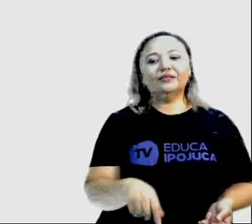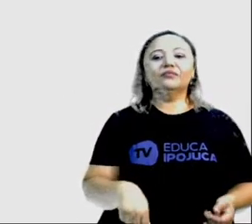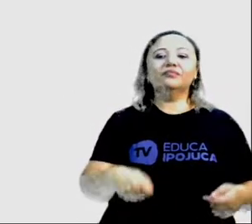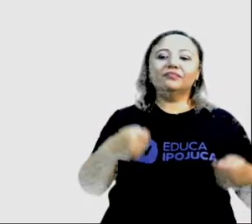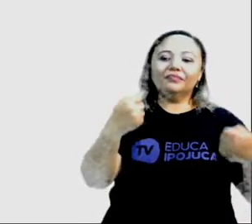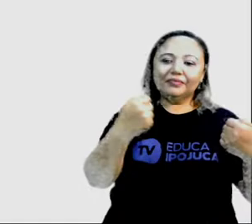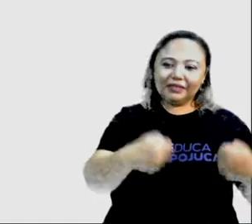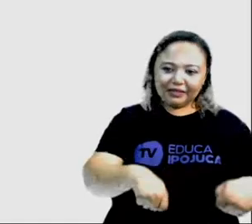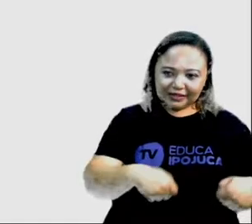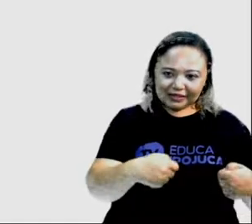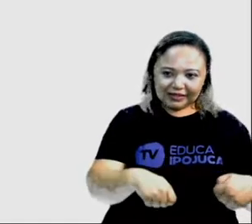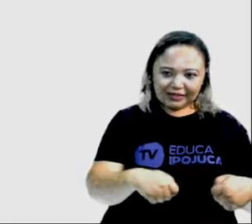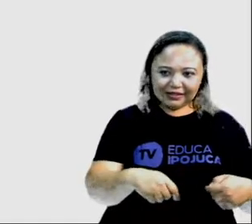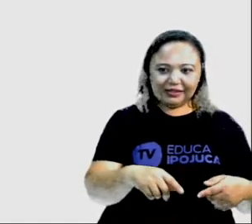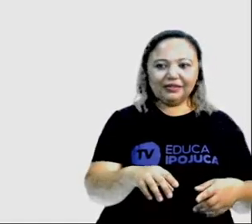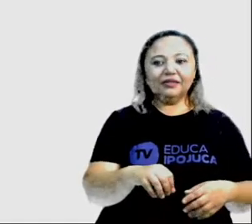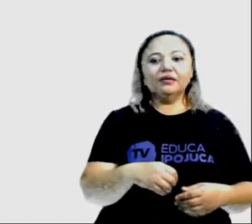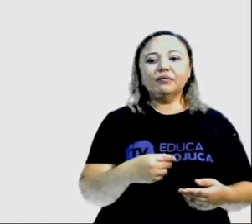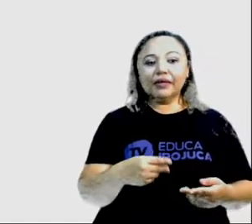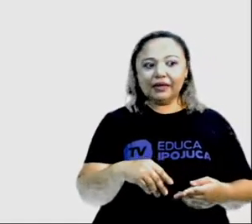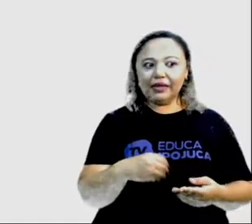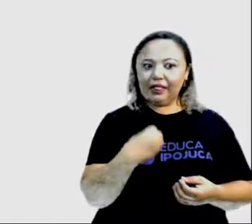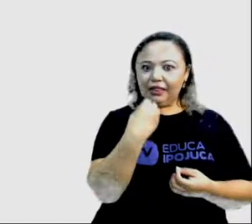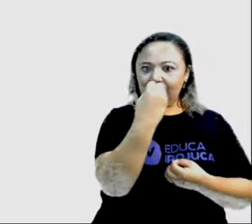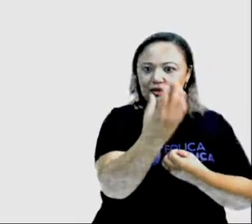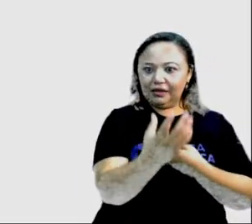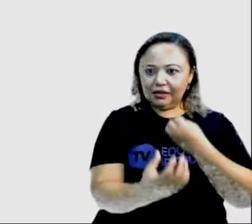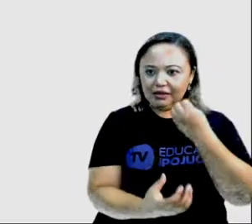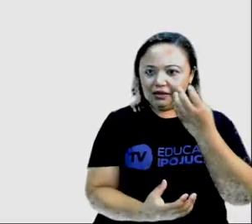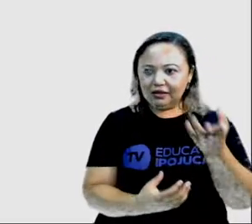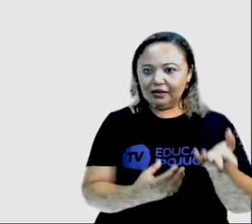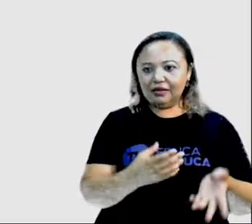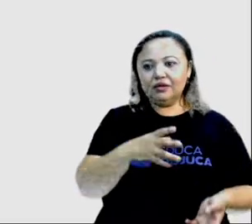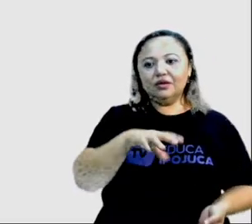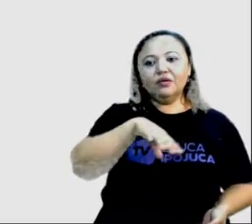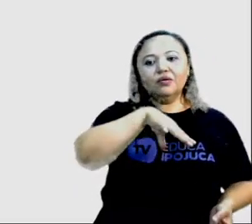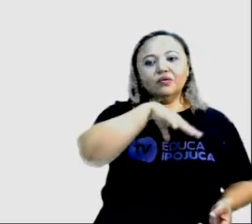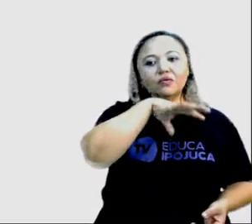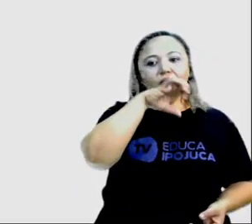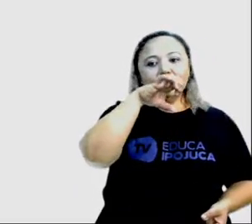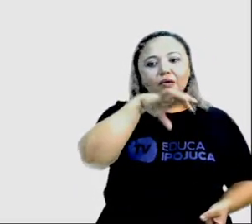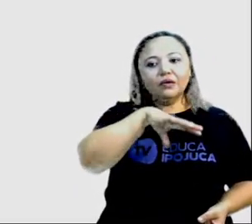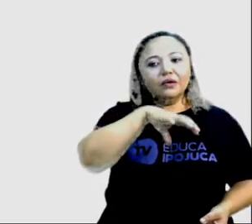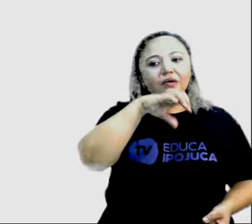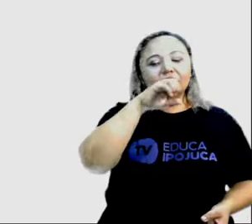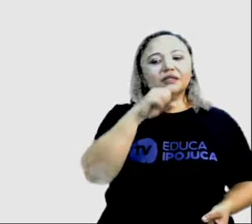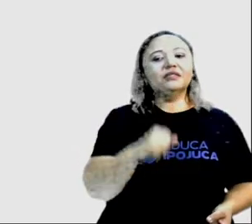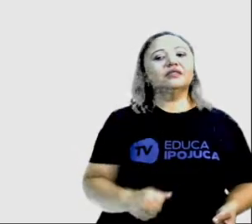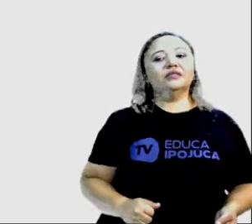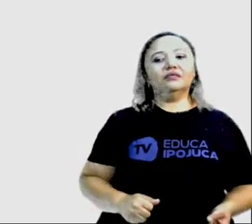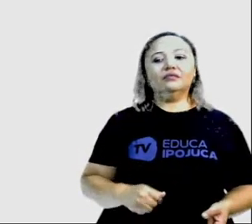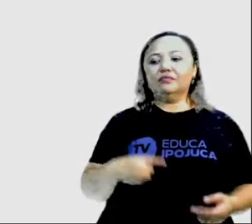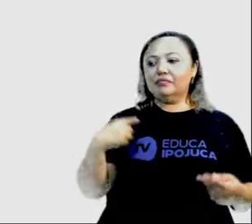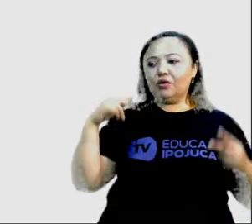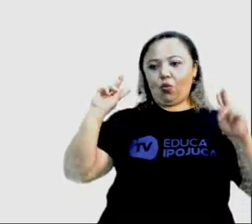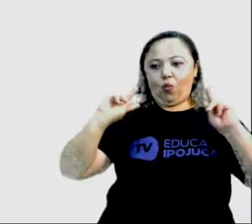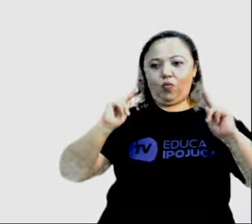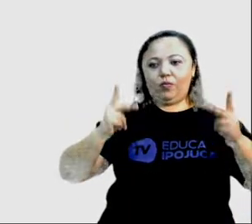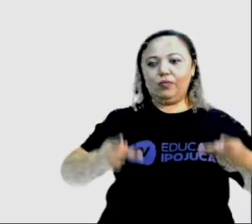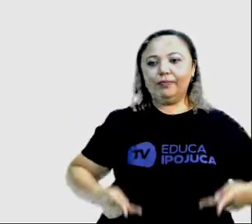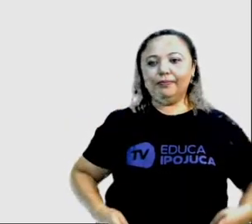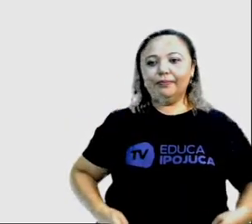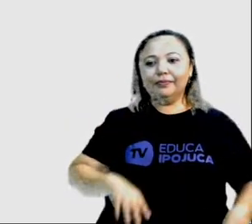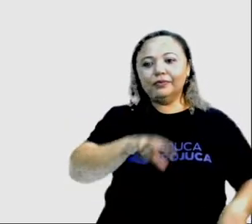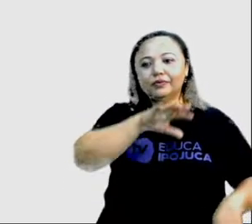isso, para que ela faça isso, forneça esse elemento tão essencial para a vida dos